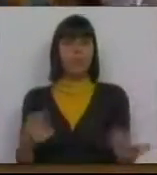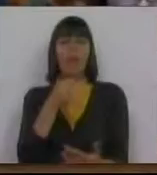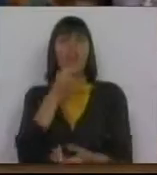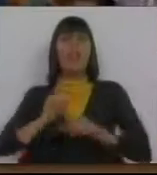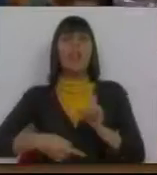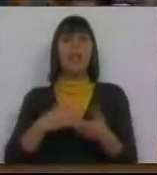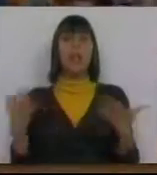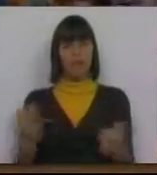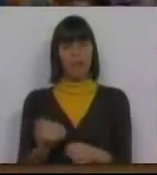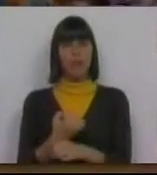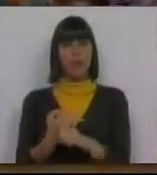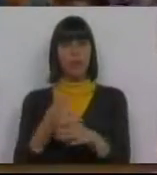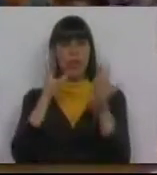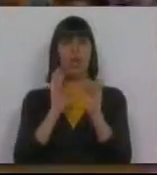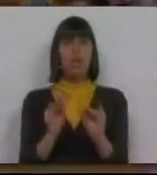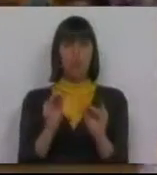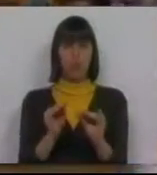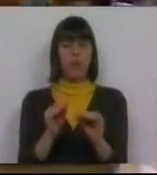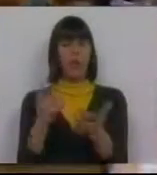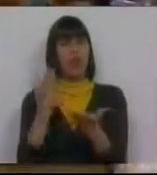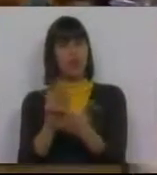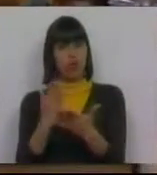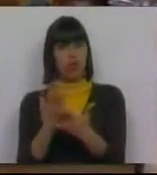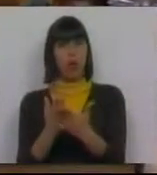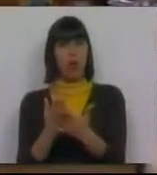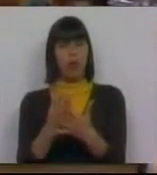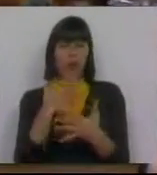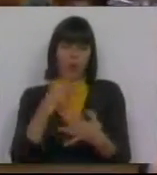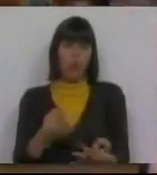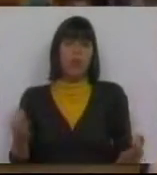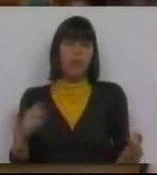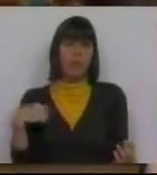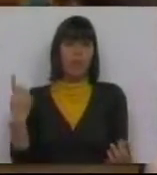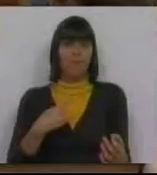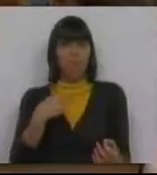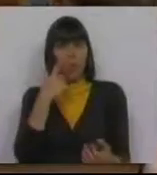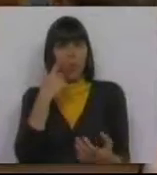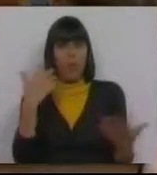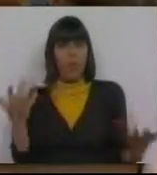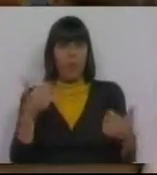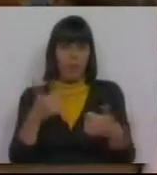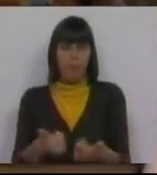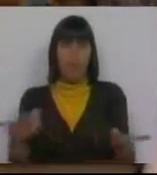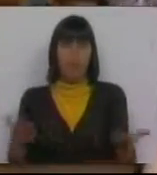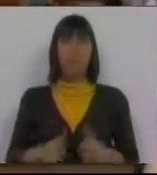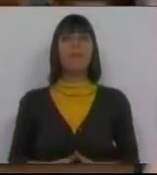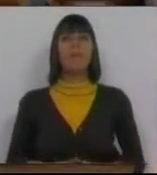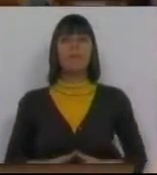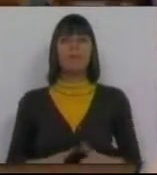particularmente dos serviços de educação das escolas, com certeza que todos conhecem bem.